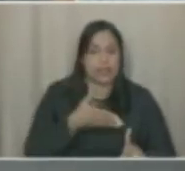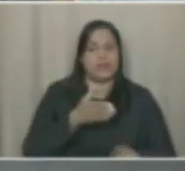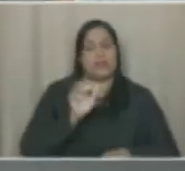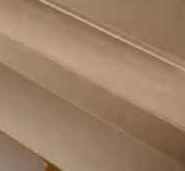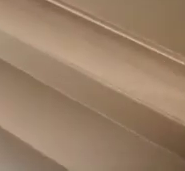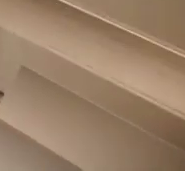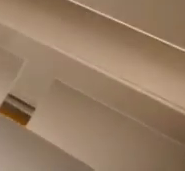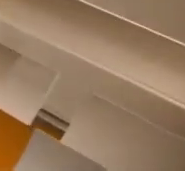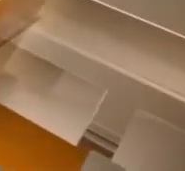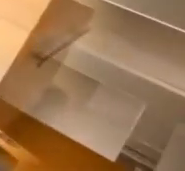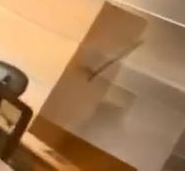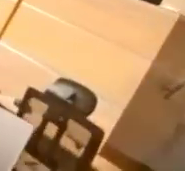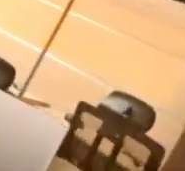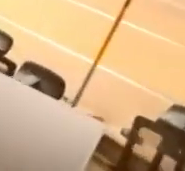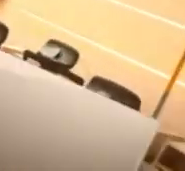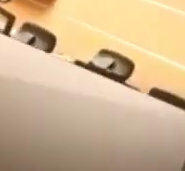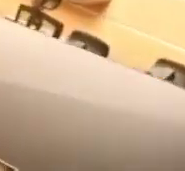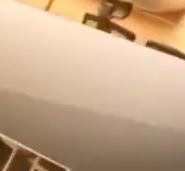próprio Estado.